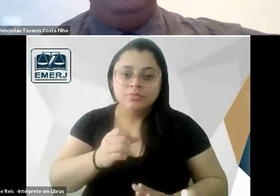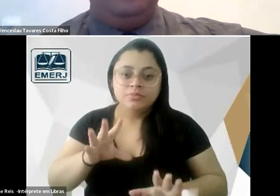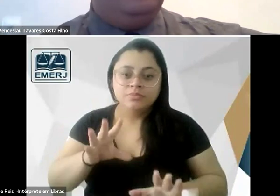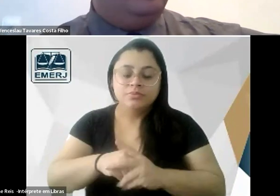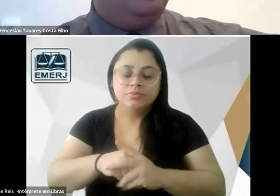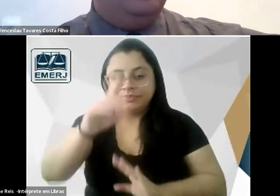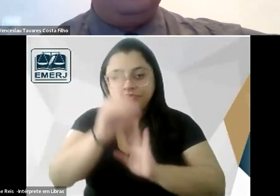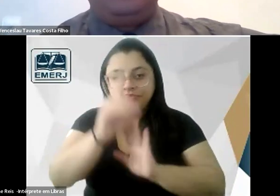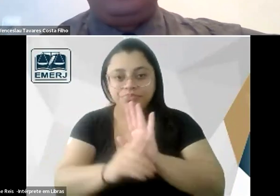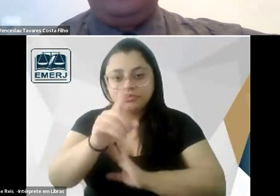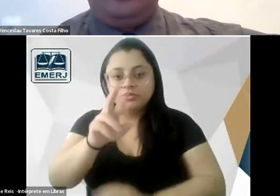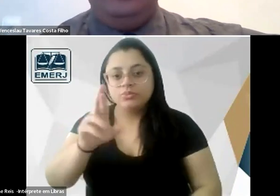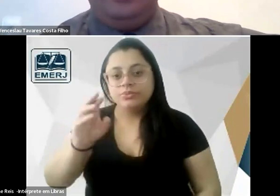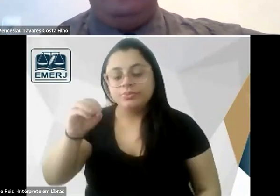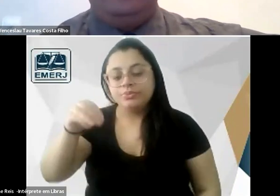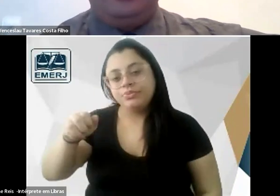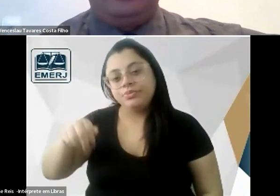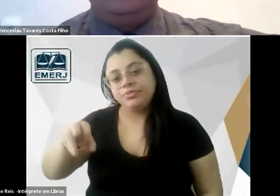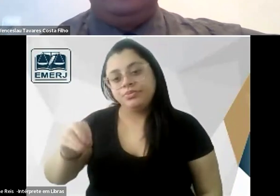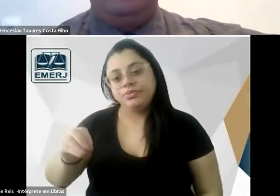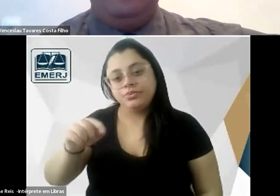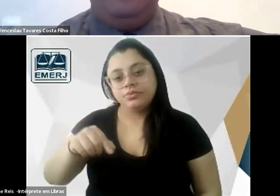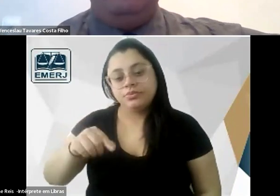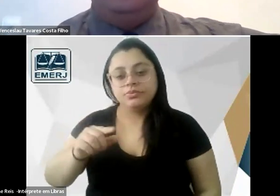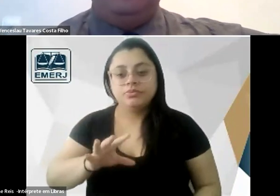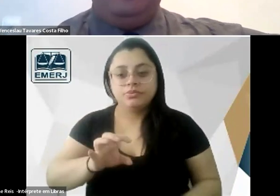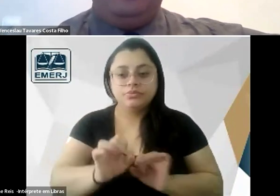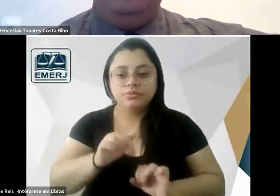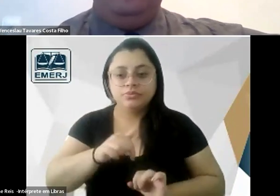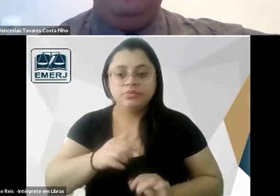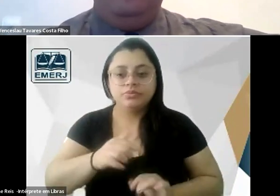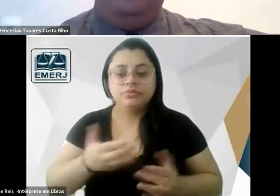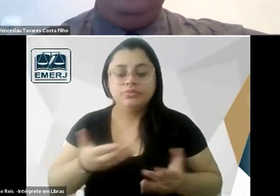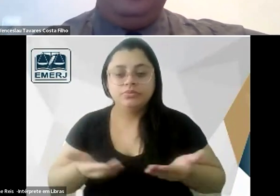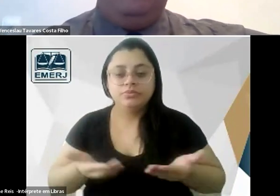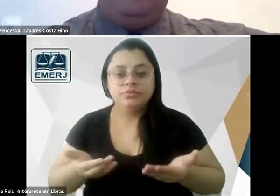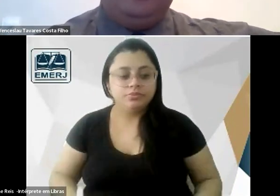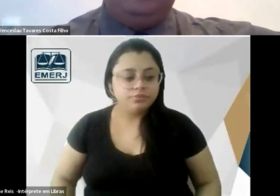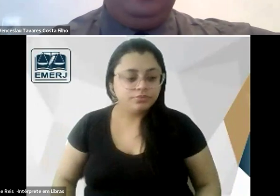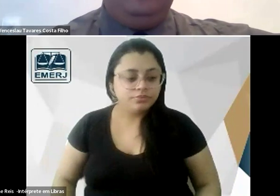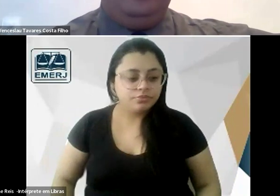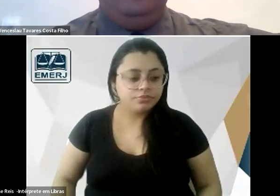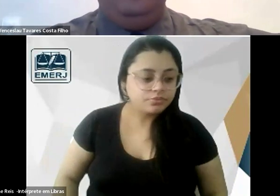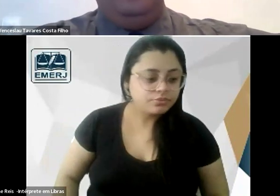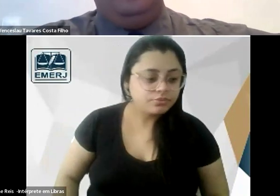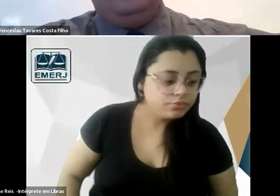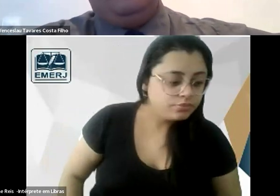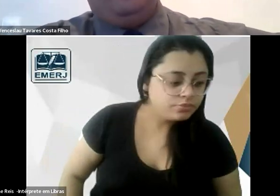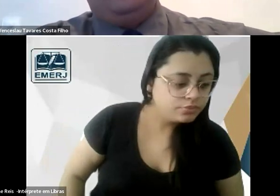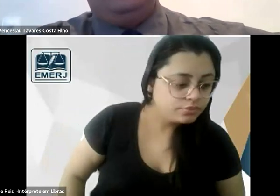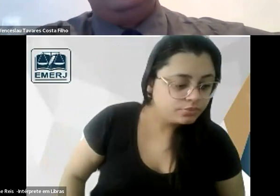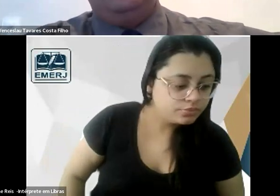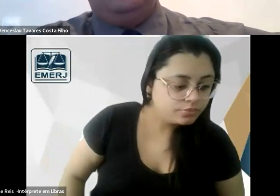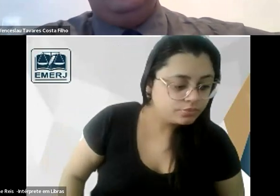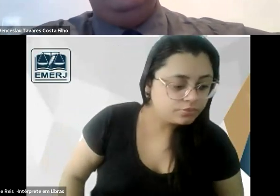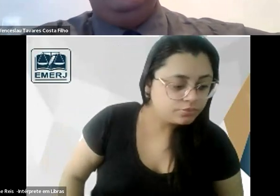romano aqui na na graduação mas o Abelardo Lobo que foi professor aí no Rio na